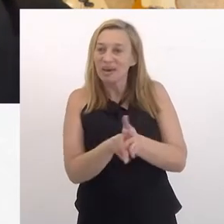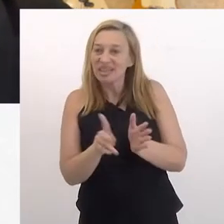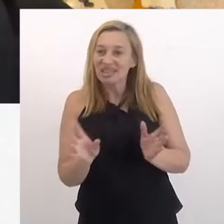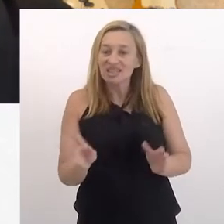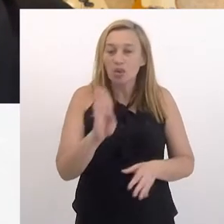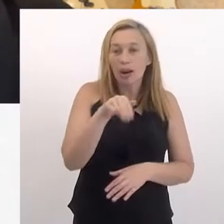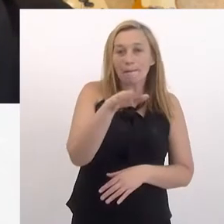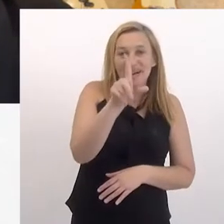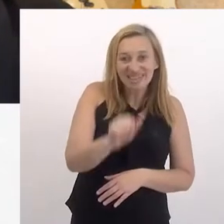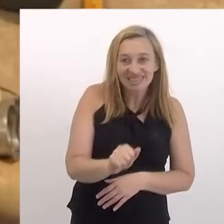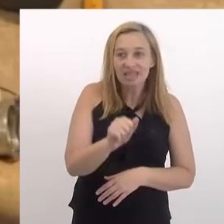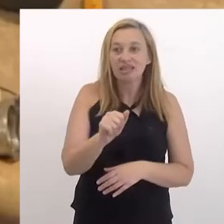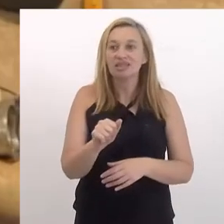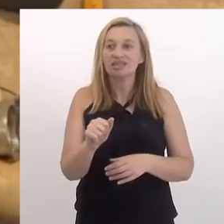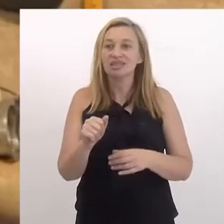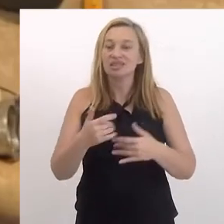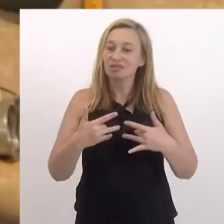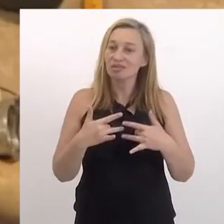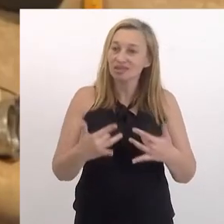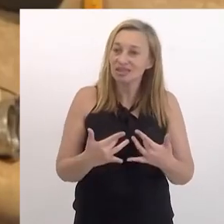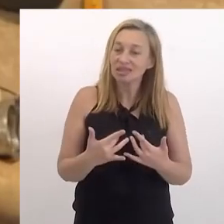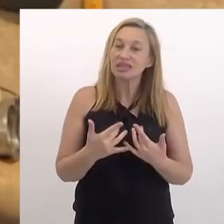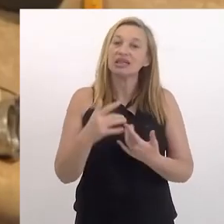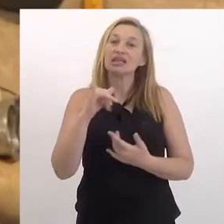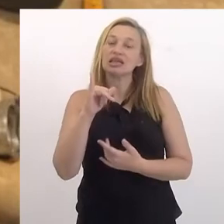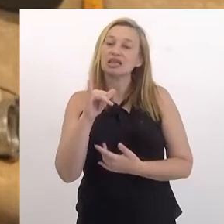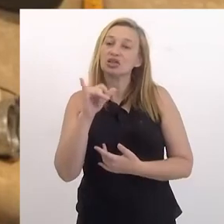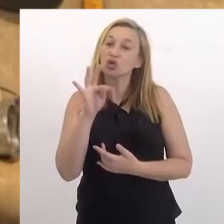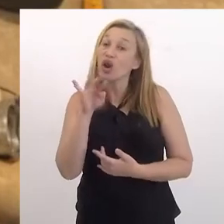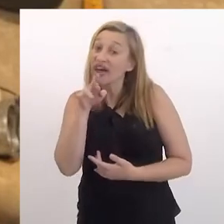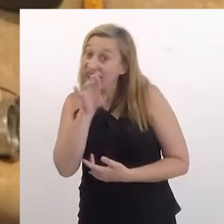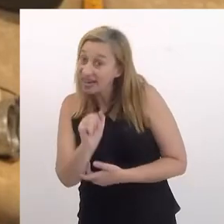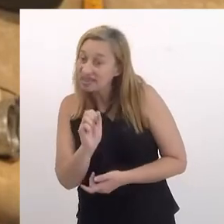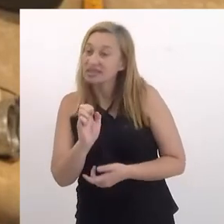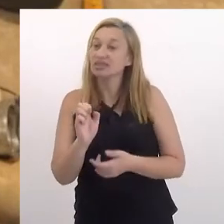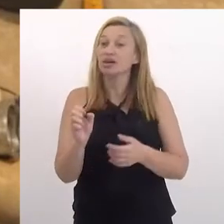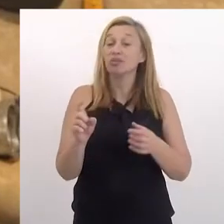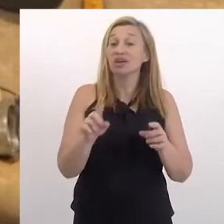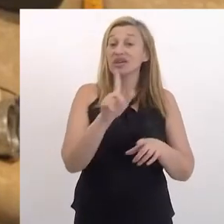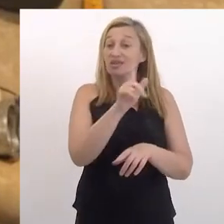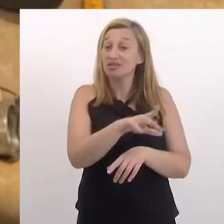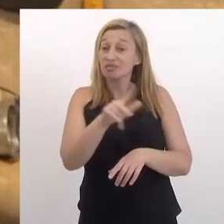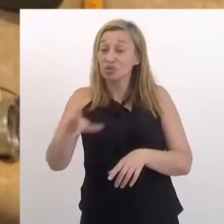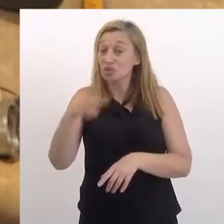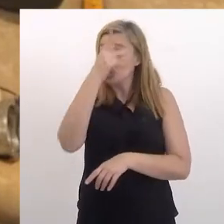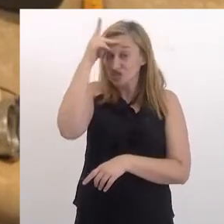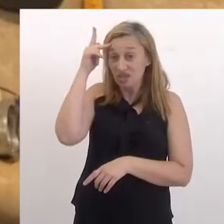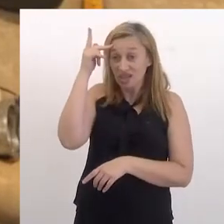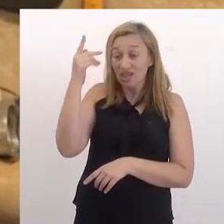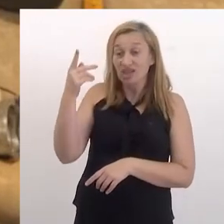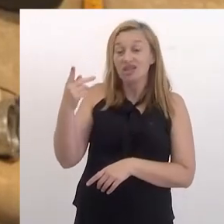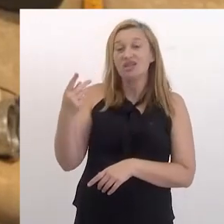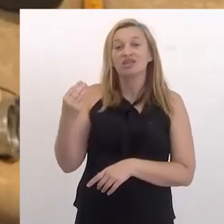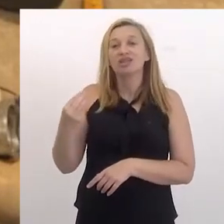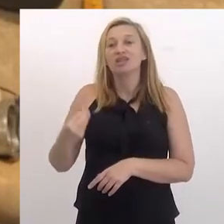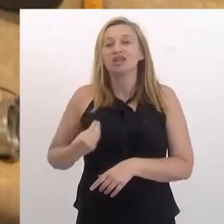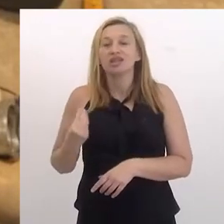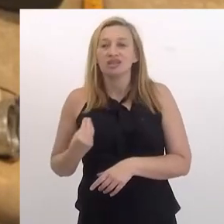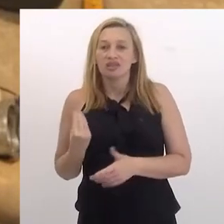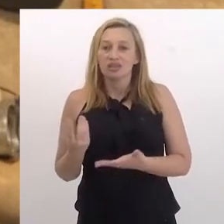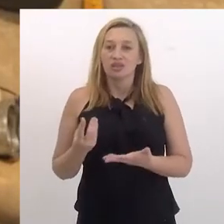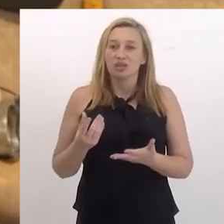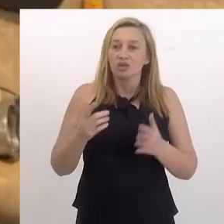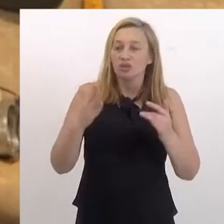Você ser de uma banda, a gente tem que ser muito generoso e tolerante ao mesmo tempo, porque são personalidades totalmente diferentes que estão